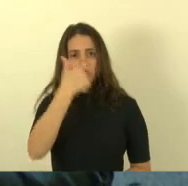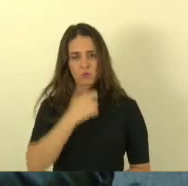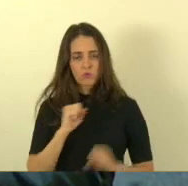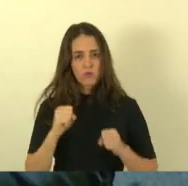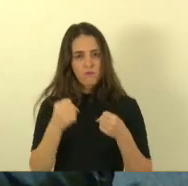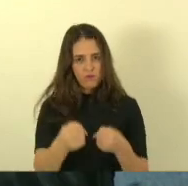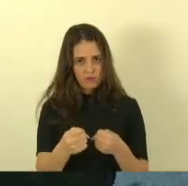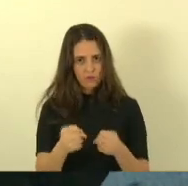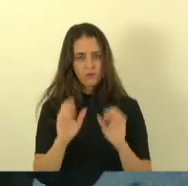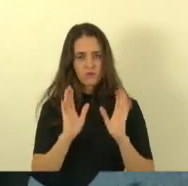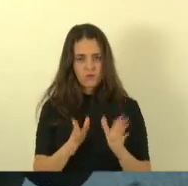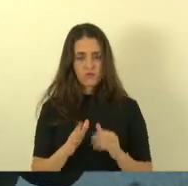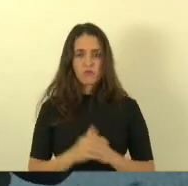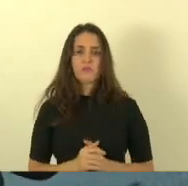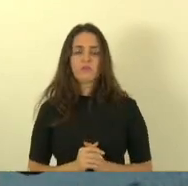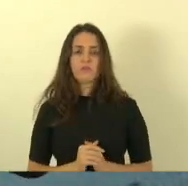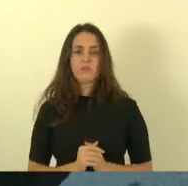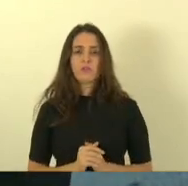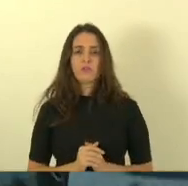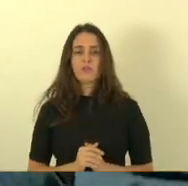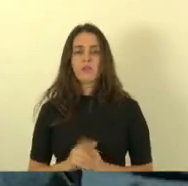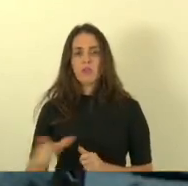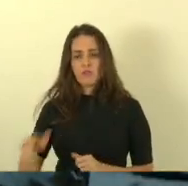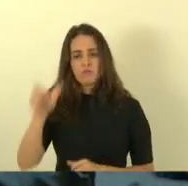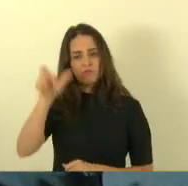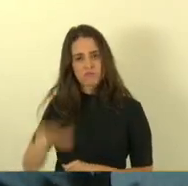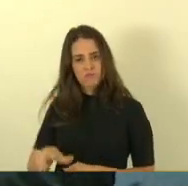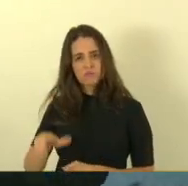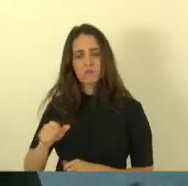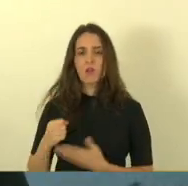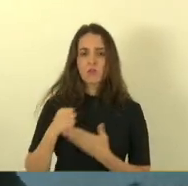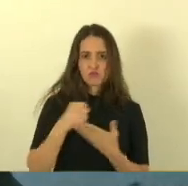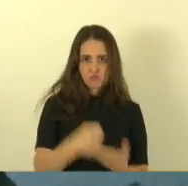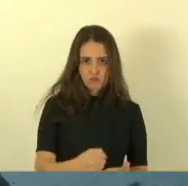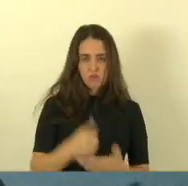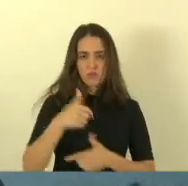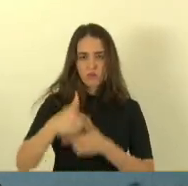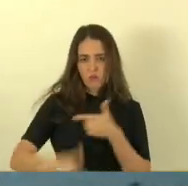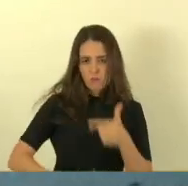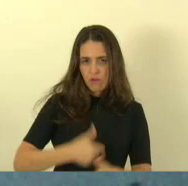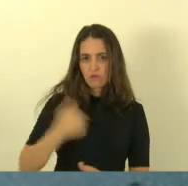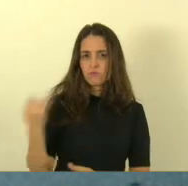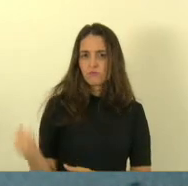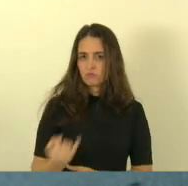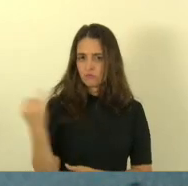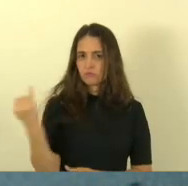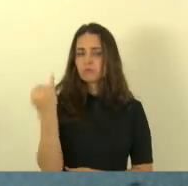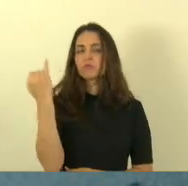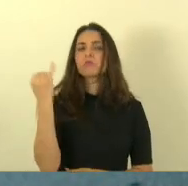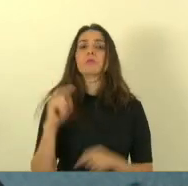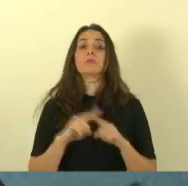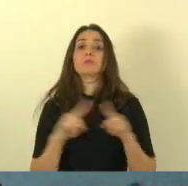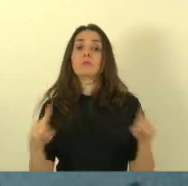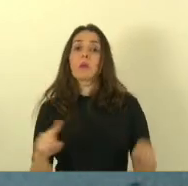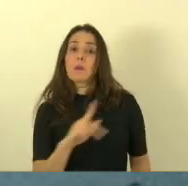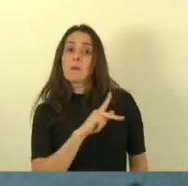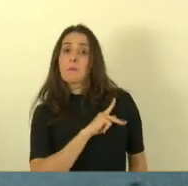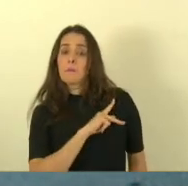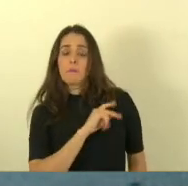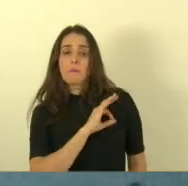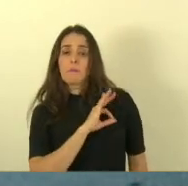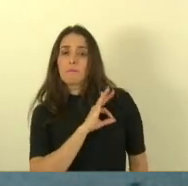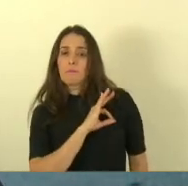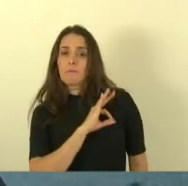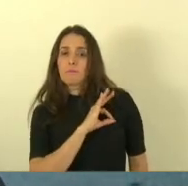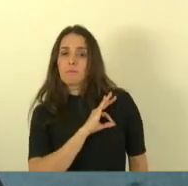nós a guarda municipal ela tem seu mérito ela tem o seu trabalho o seu dever de casa agora a polícia militar